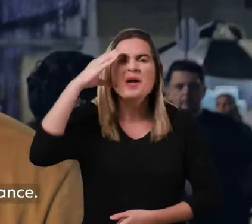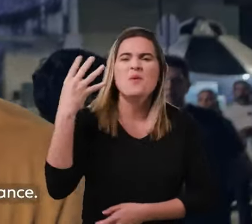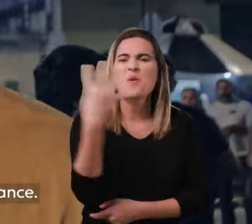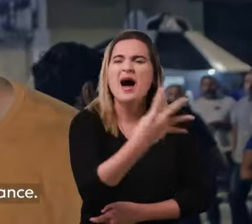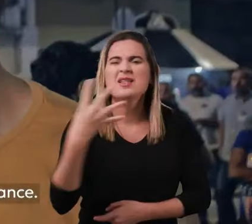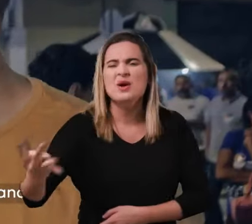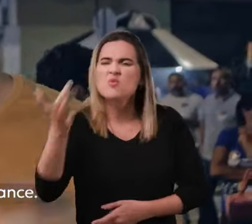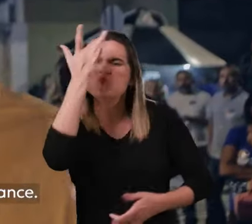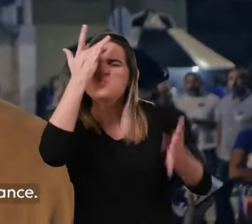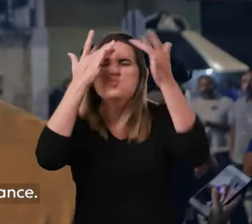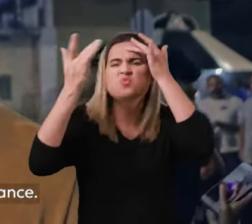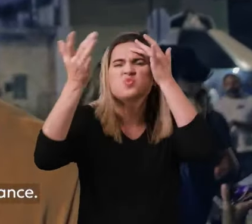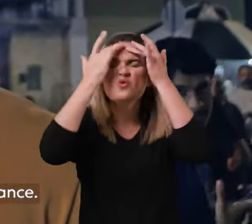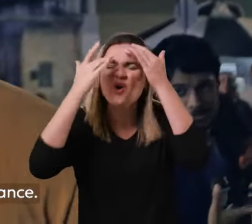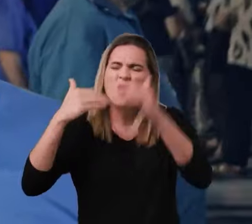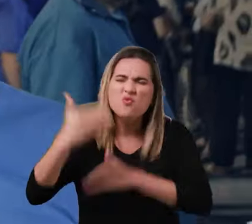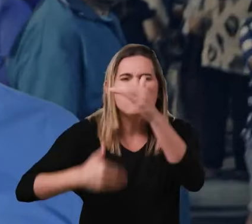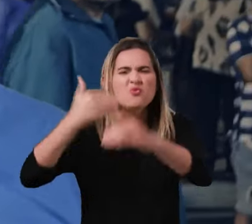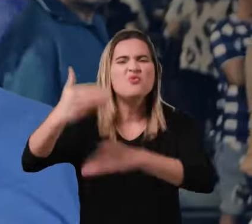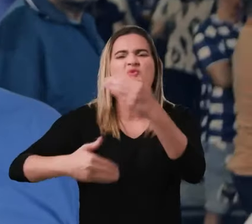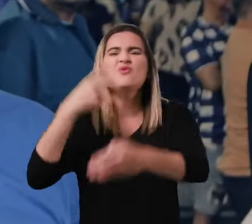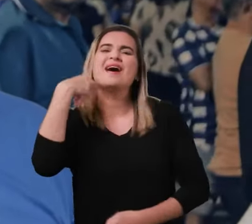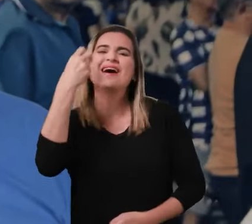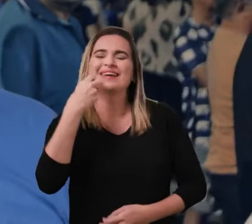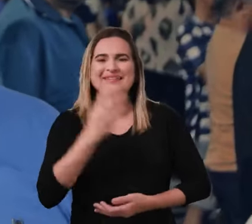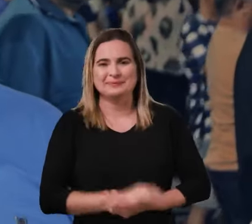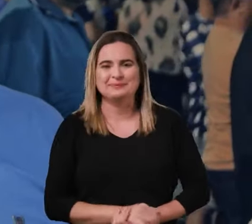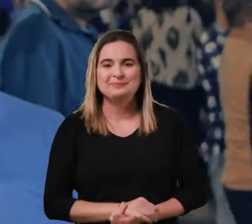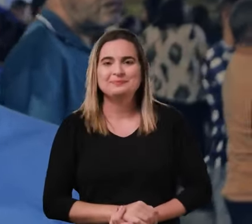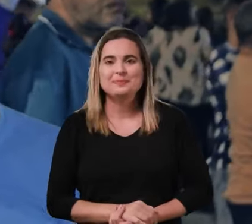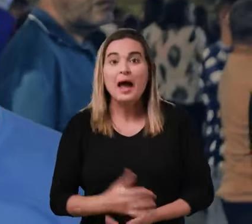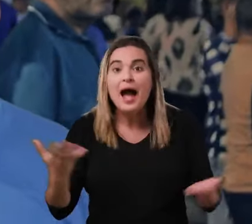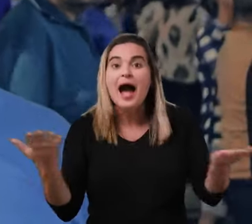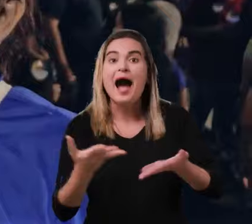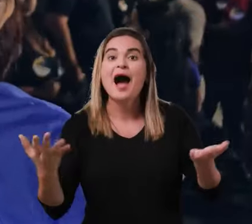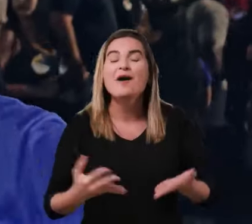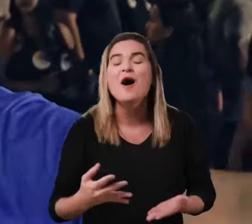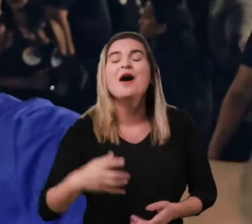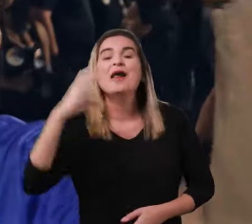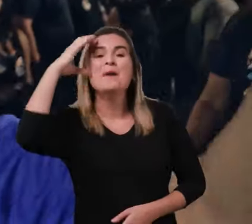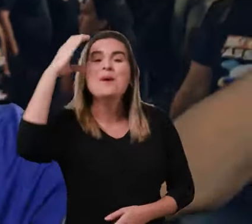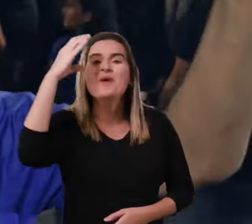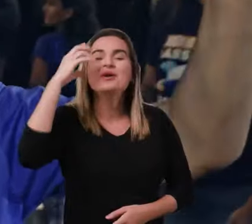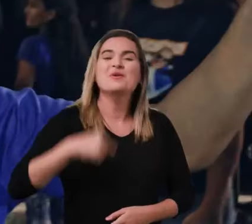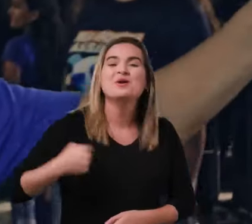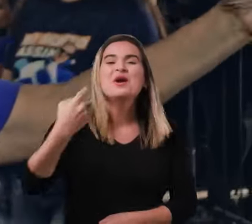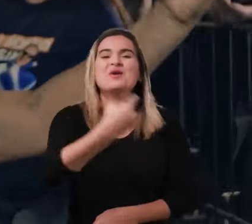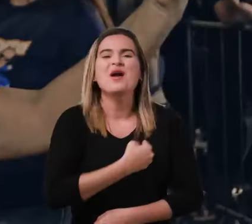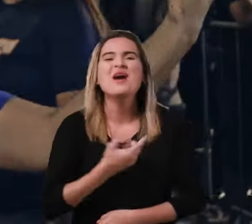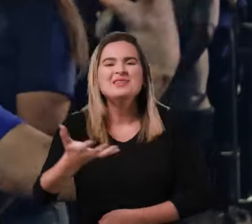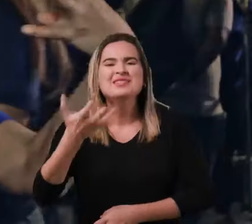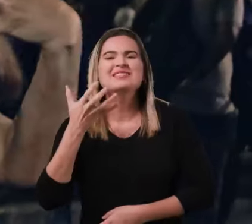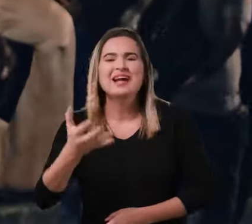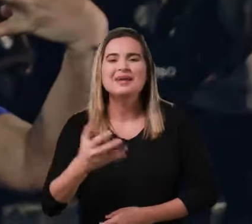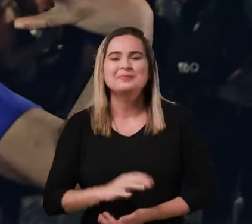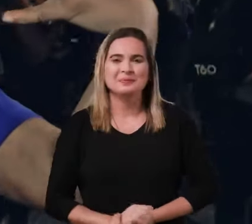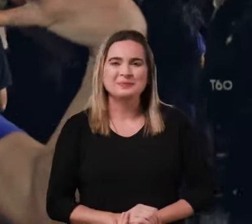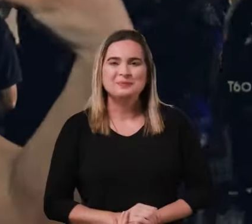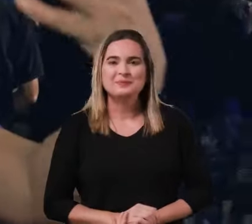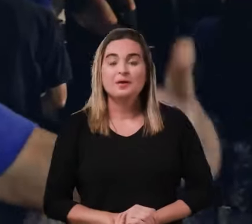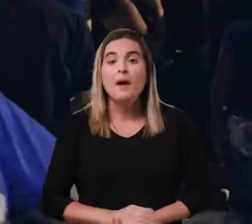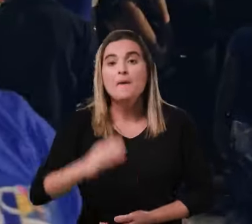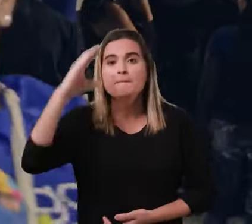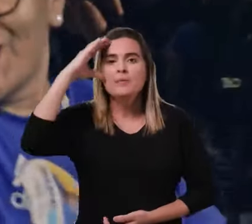cara com o Zona Norte, avance. Paulinho, melhor para Natal, 44! Tem que ser Paulinho! É fato,